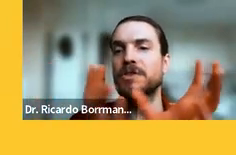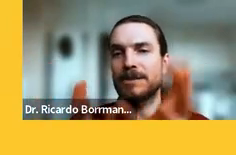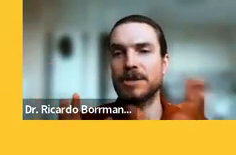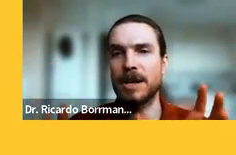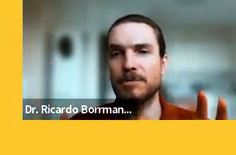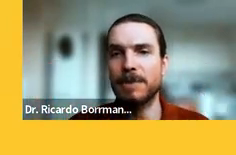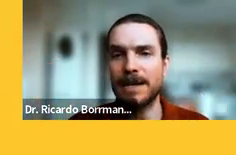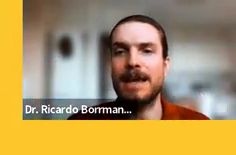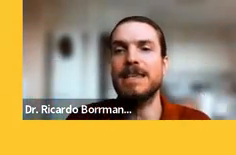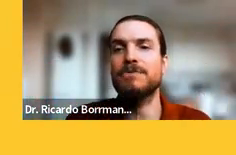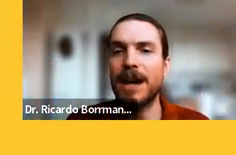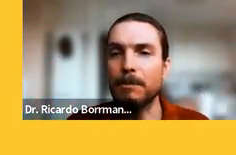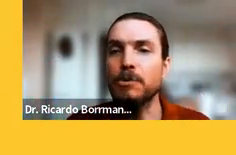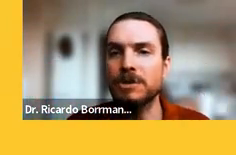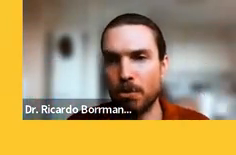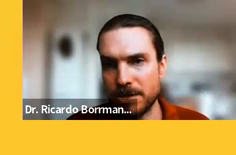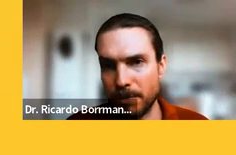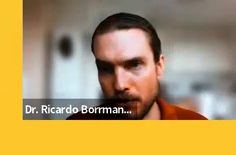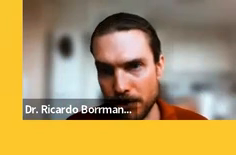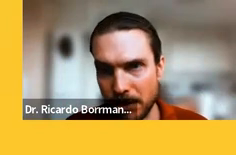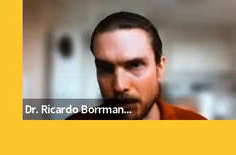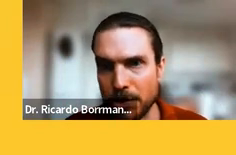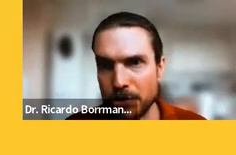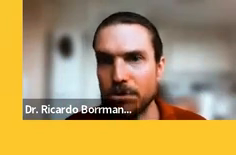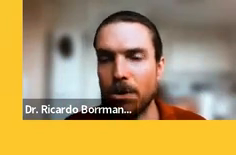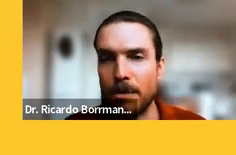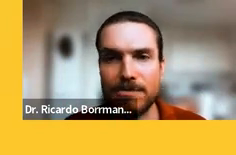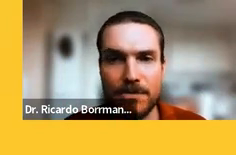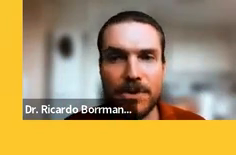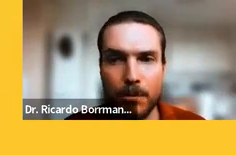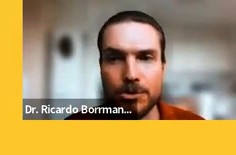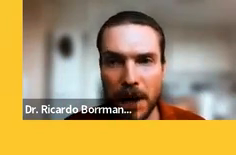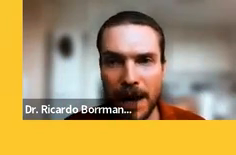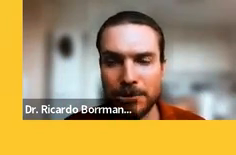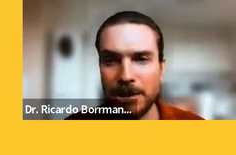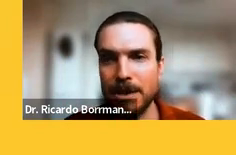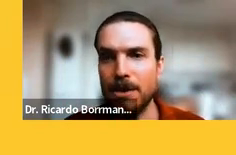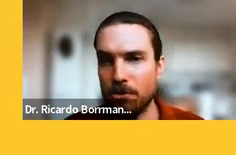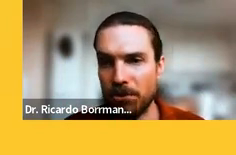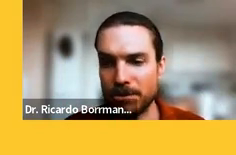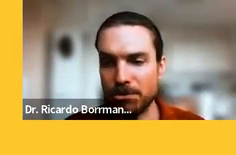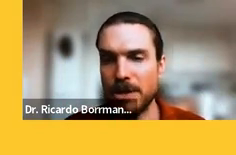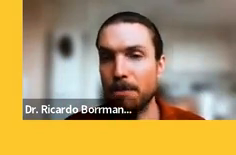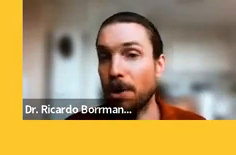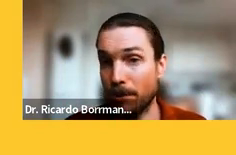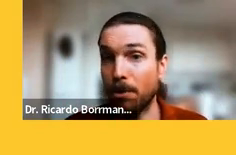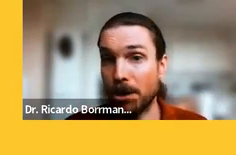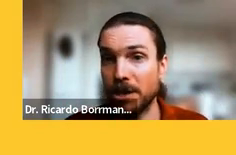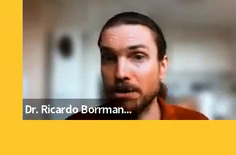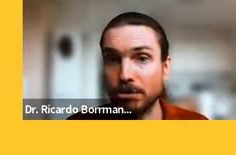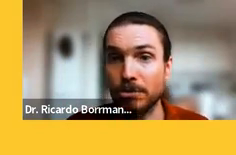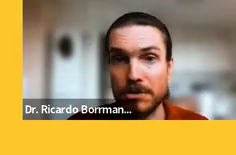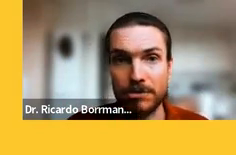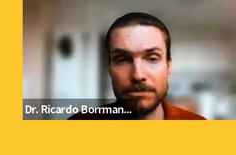contato entre ambos, mas ia ficar muita coisa para hoje. Então, por isso, o Silvio Romero vai ficar um pouco de lado, confesso, embora eu